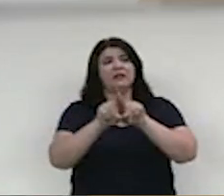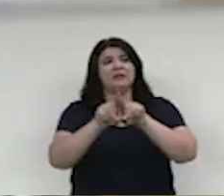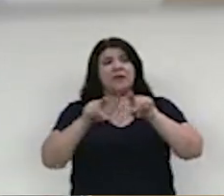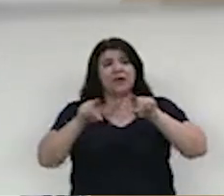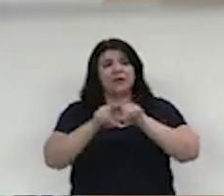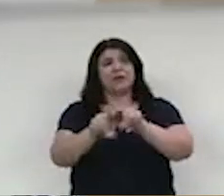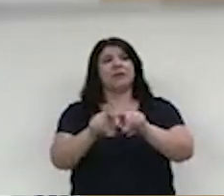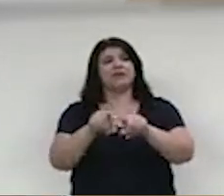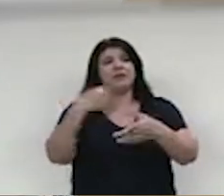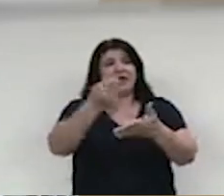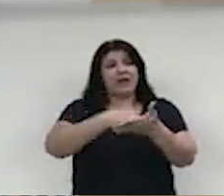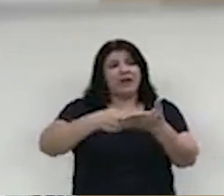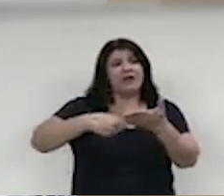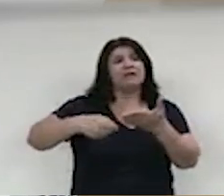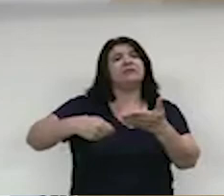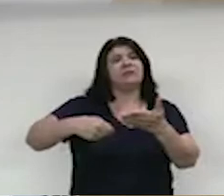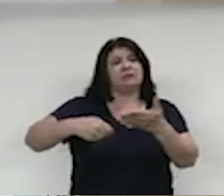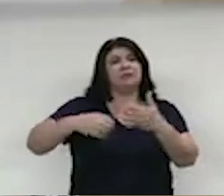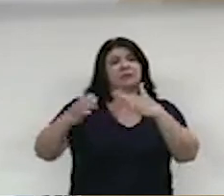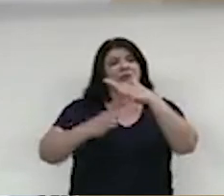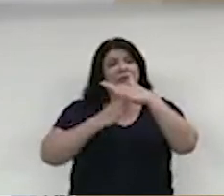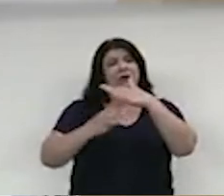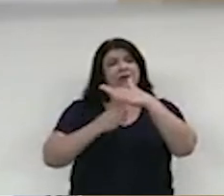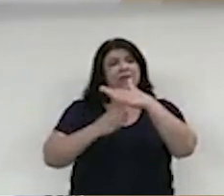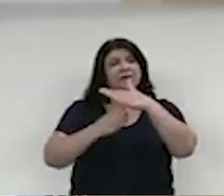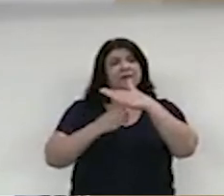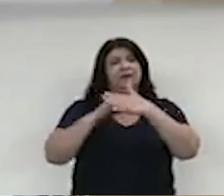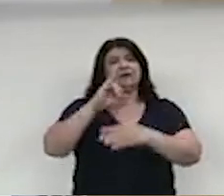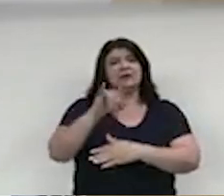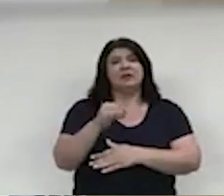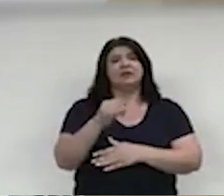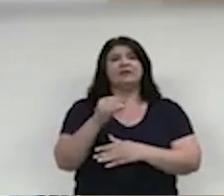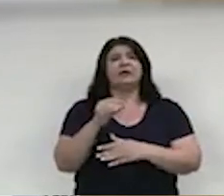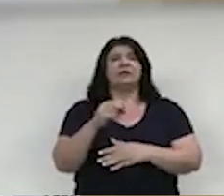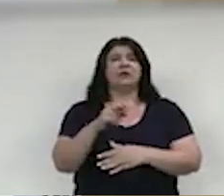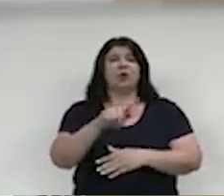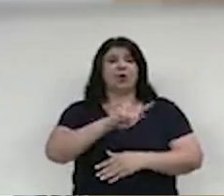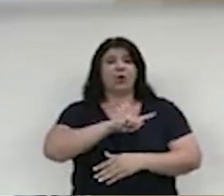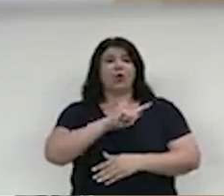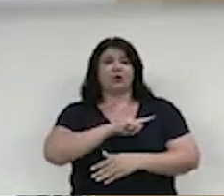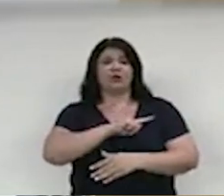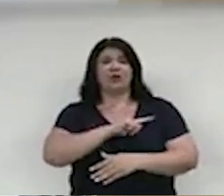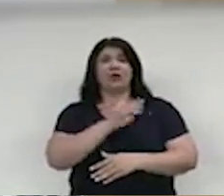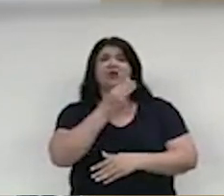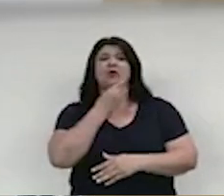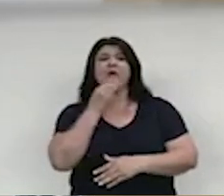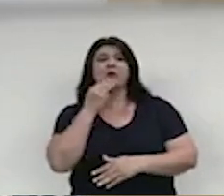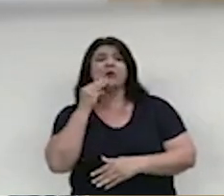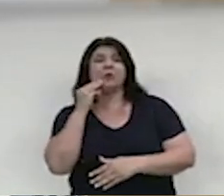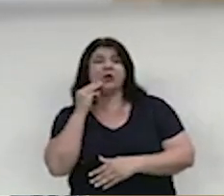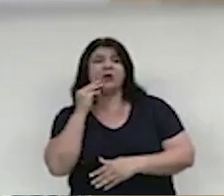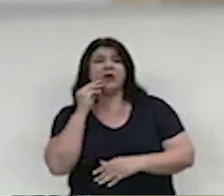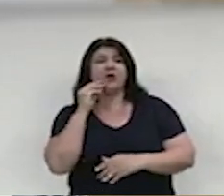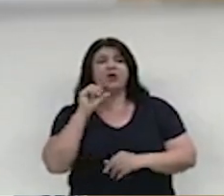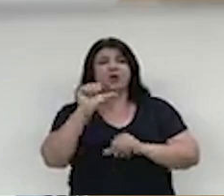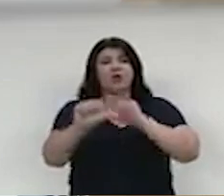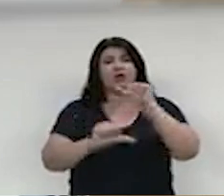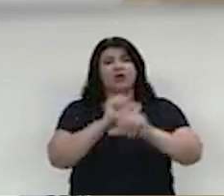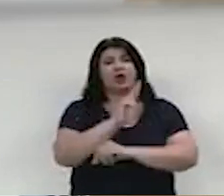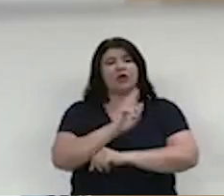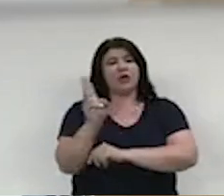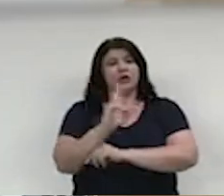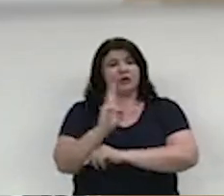totalidade. Em 24 de novembro de 2020, o genro do então prefeito Mourão modifica o nome da empresa para